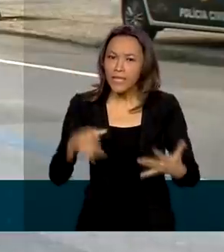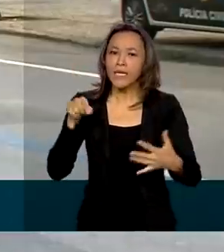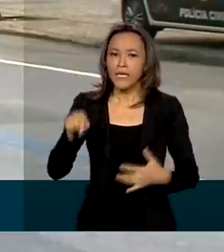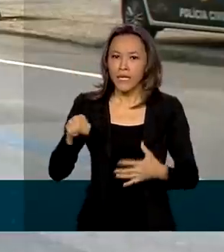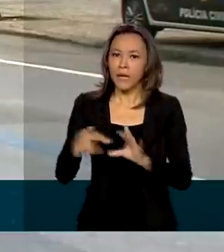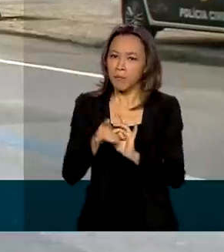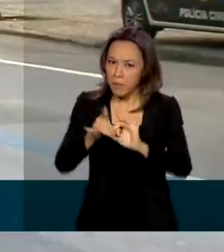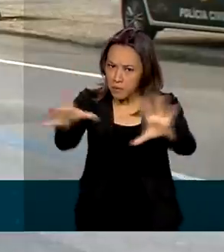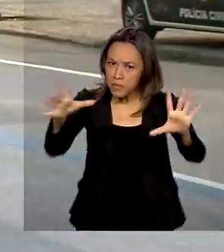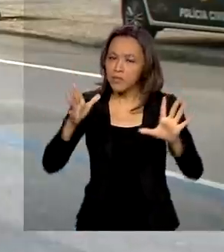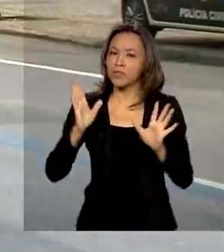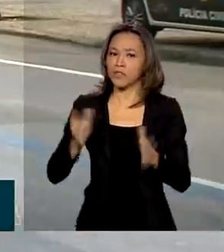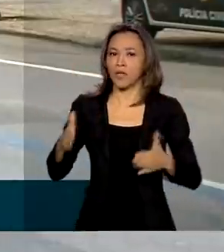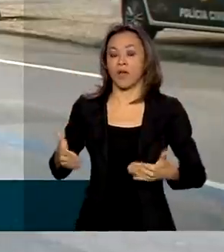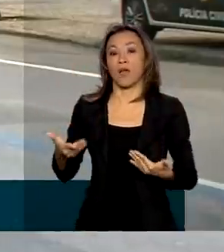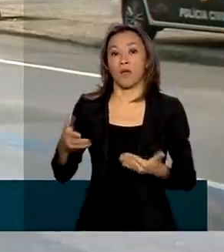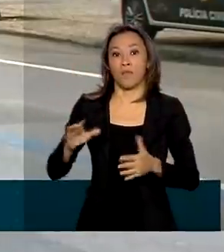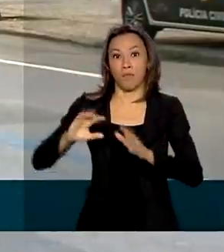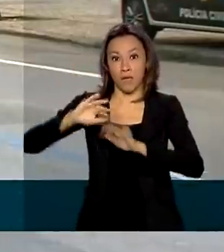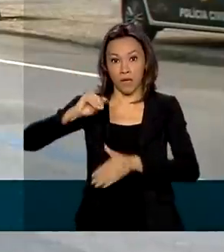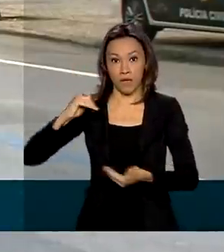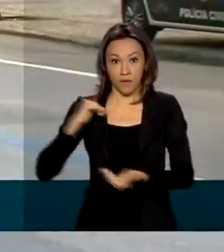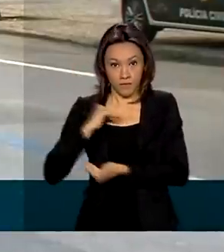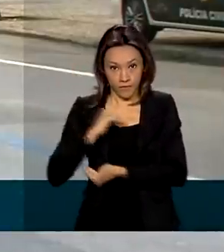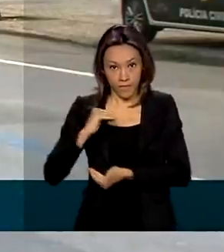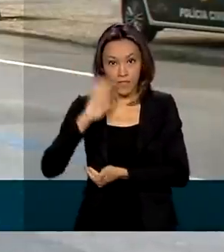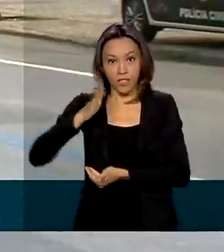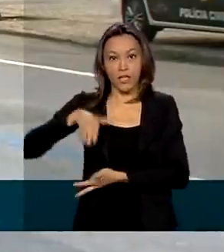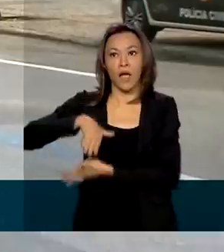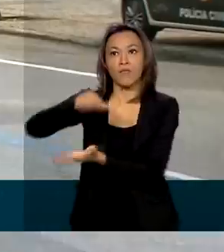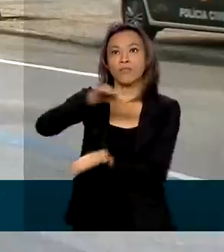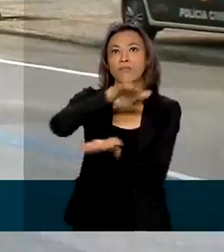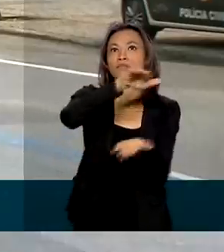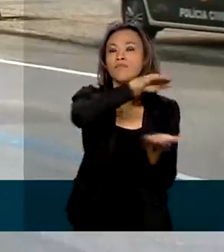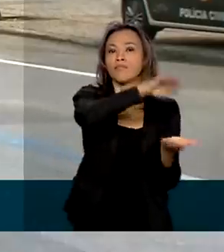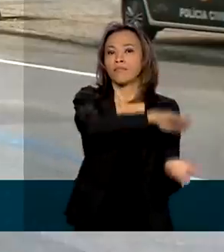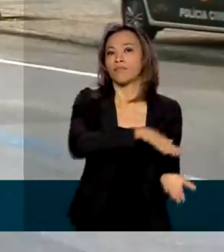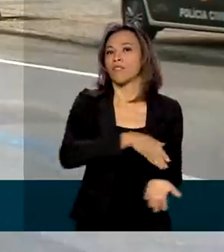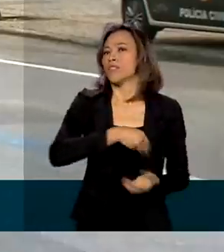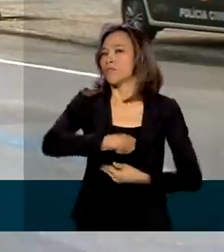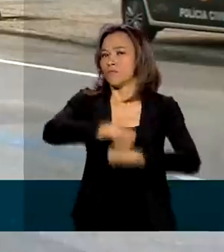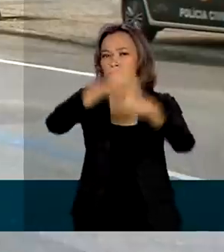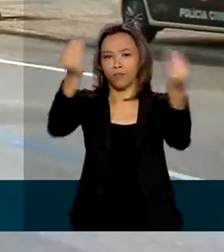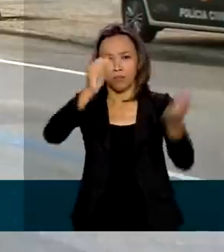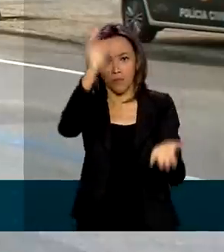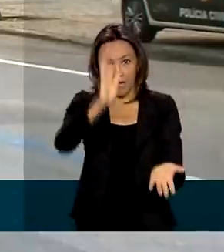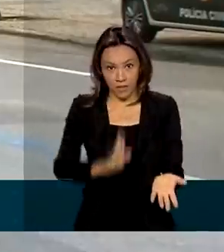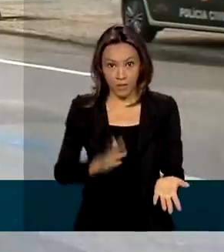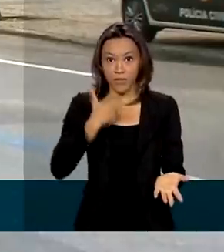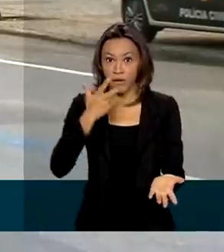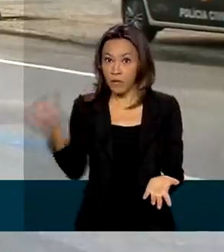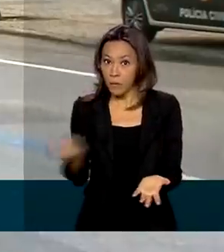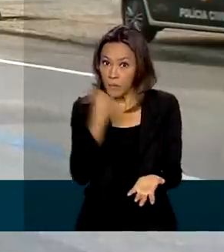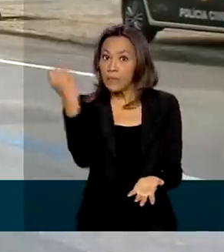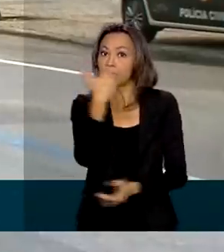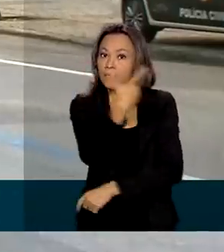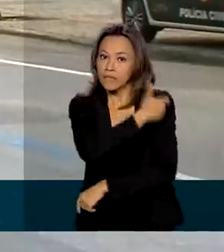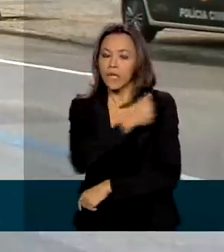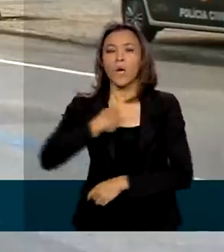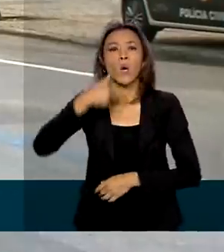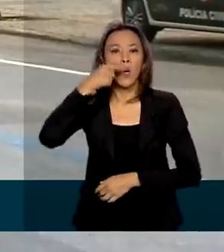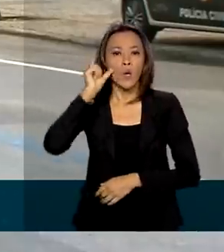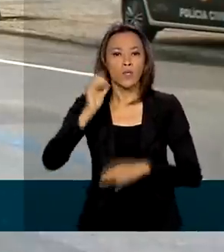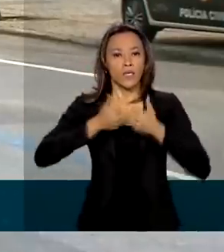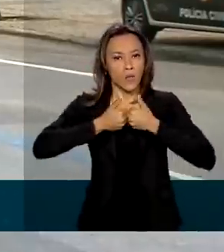Anvisa já estão sendo distribuídas em todo o país. E ressalta a importância da imunização. E ontem começou a vacinação